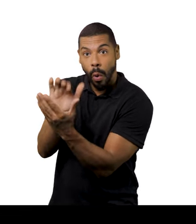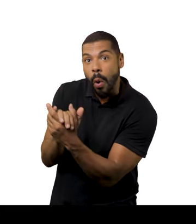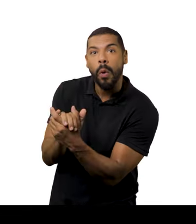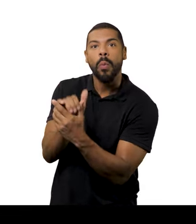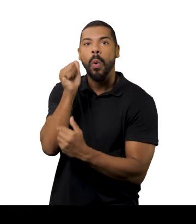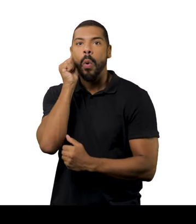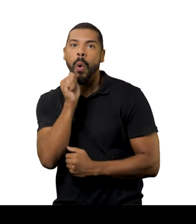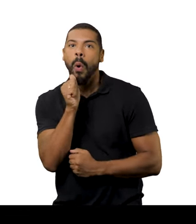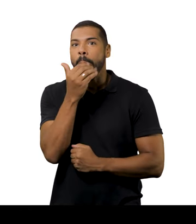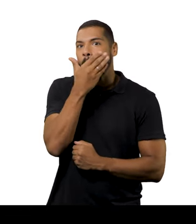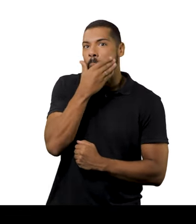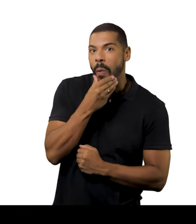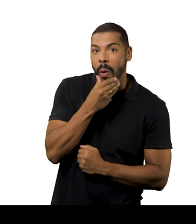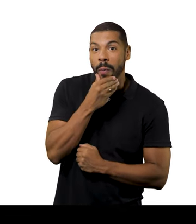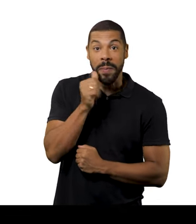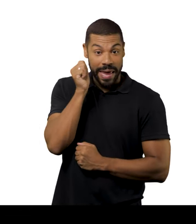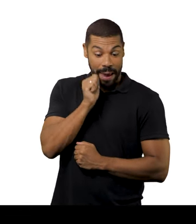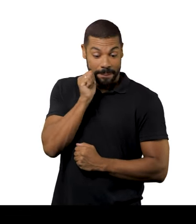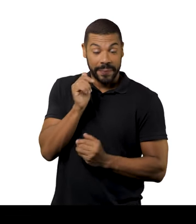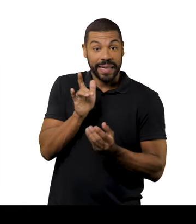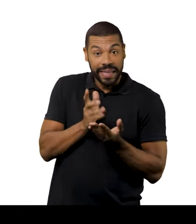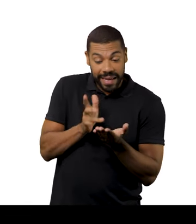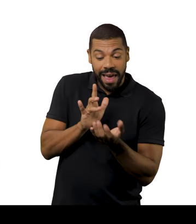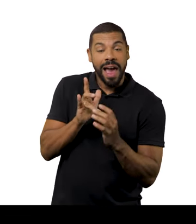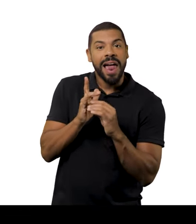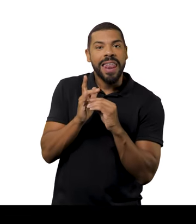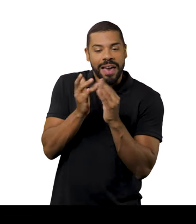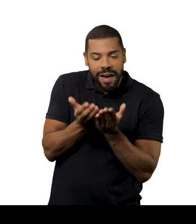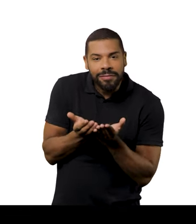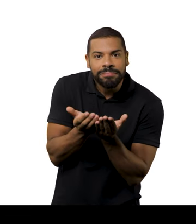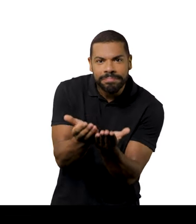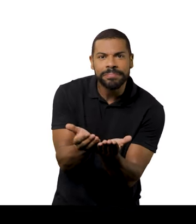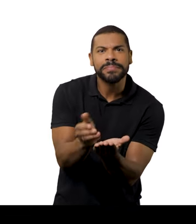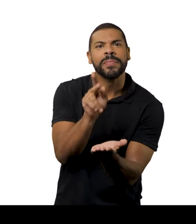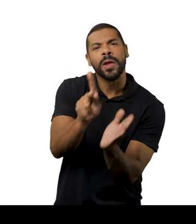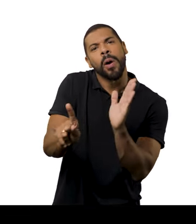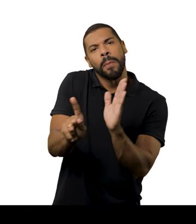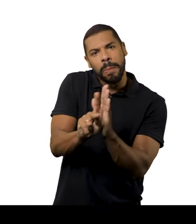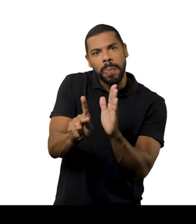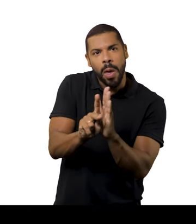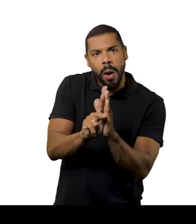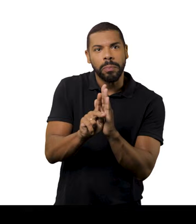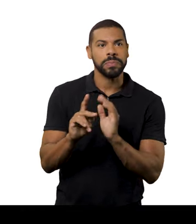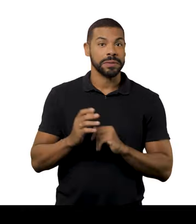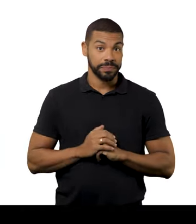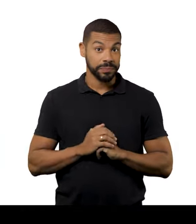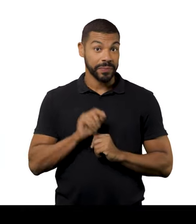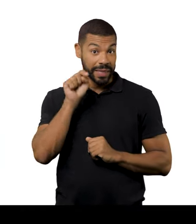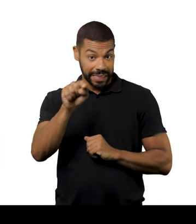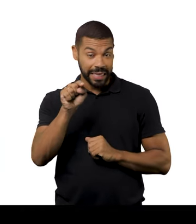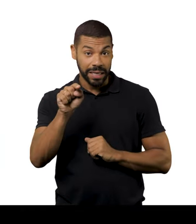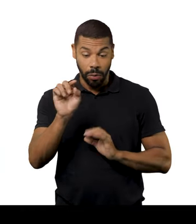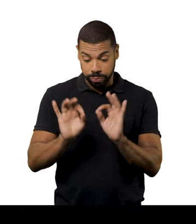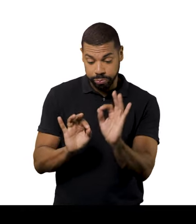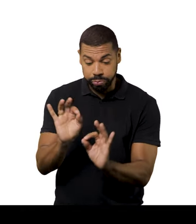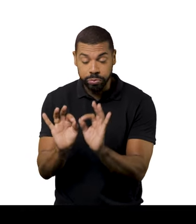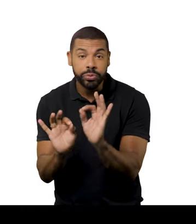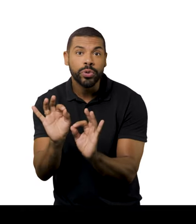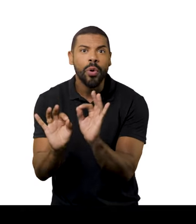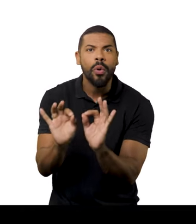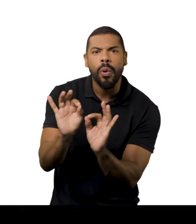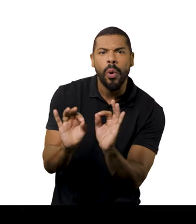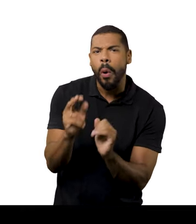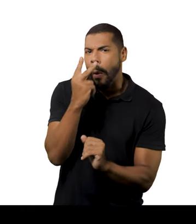a daminha. Esse look do noivo é esse da estampa digital que eu tirei de um trabalho dela. É um look de